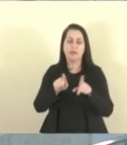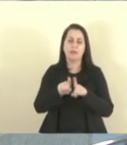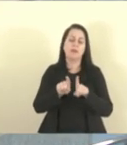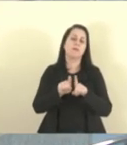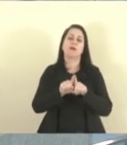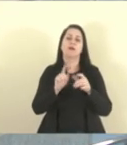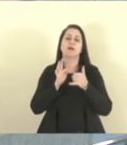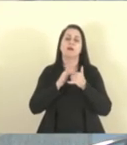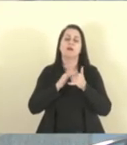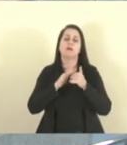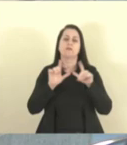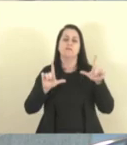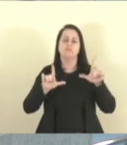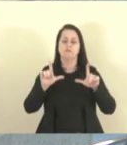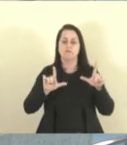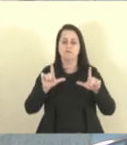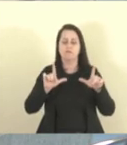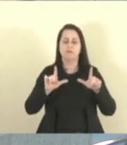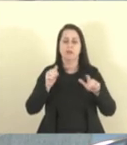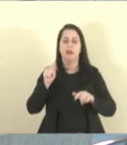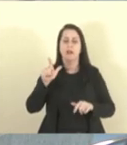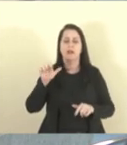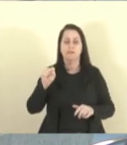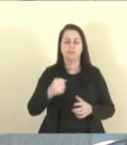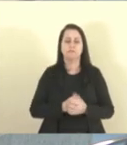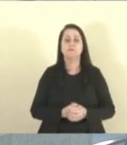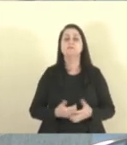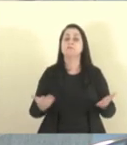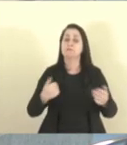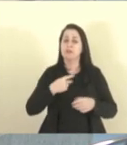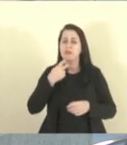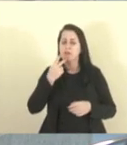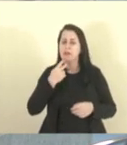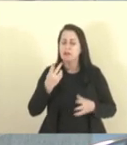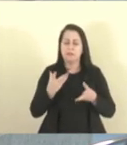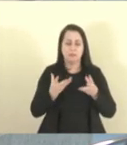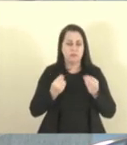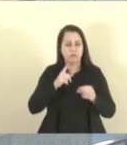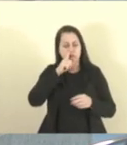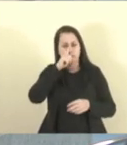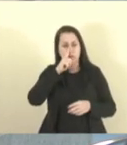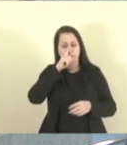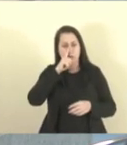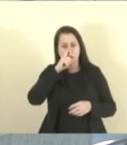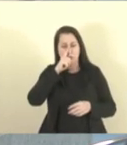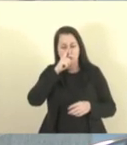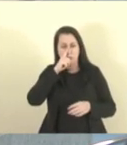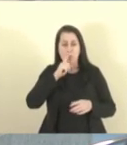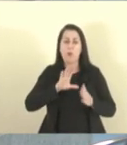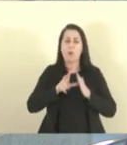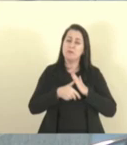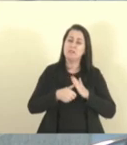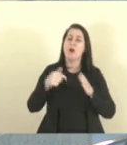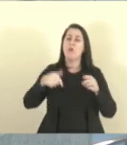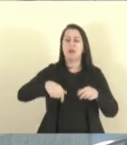meios, hoje eu quero falar sobre um dos maiores casos de corrupção do Estado do Espírito Santo,